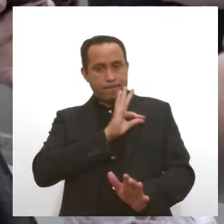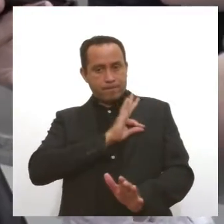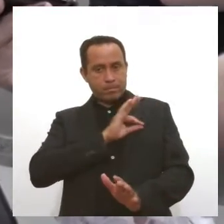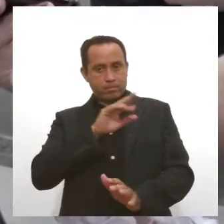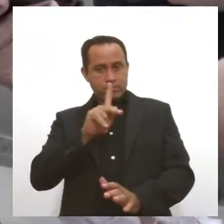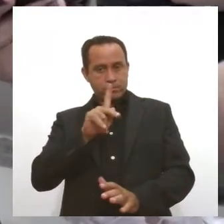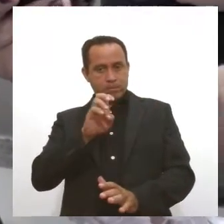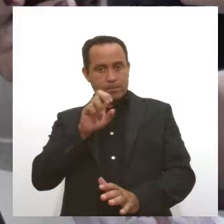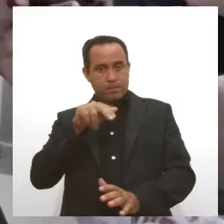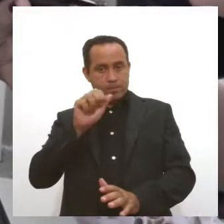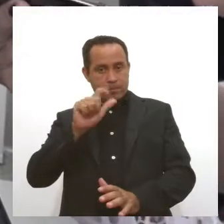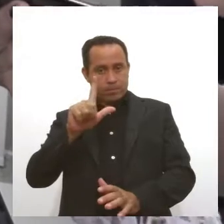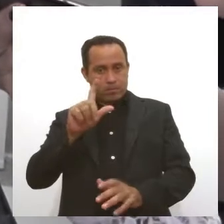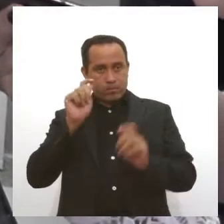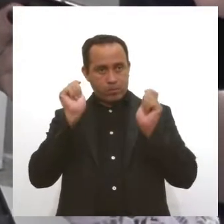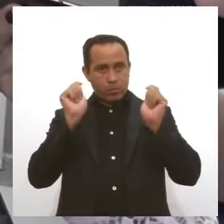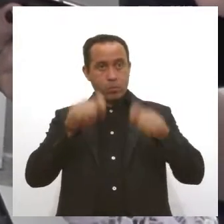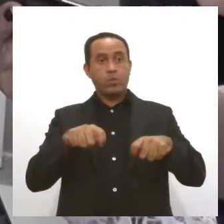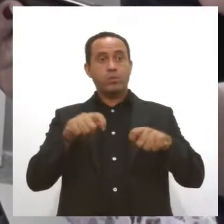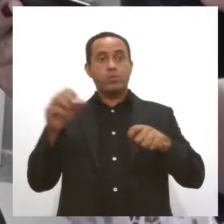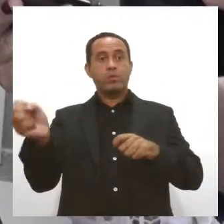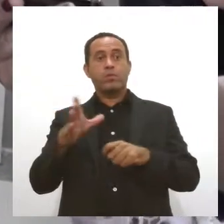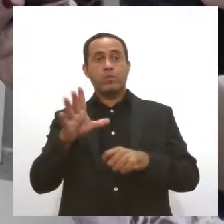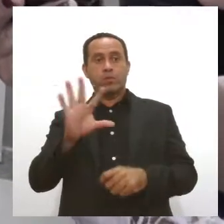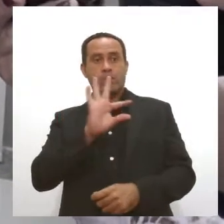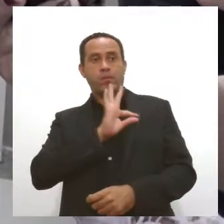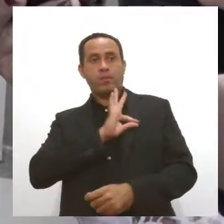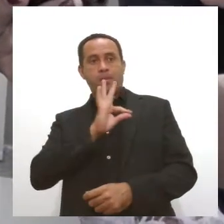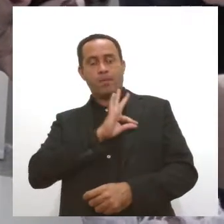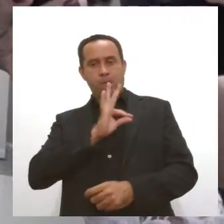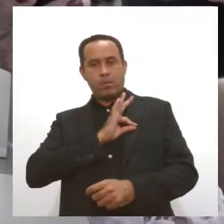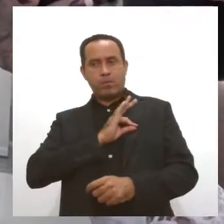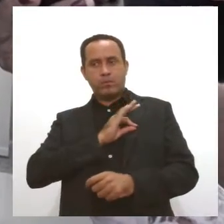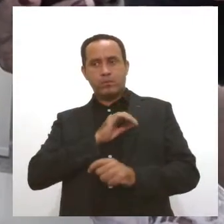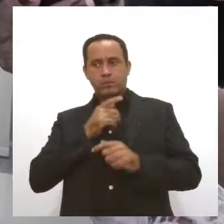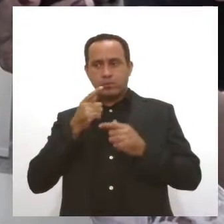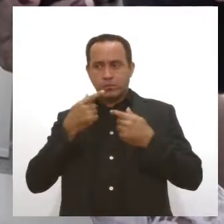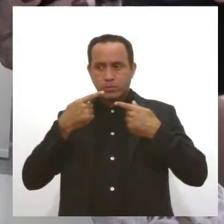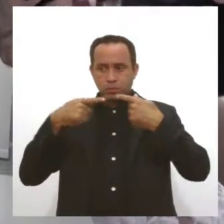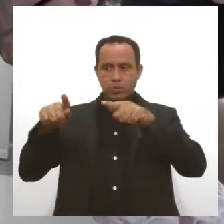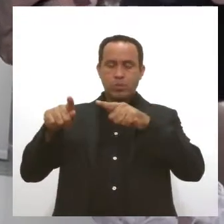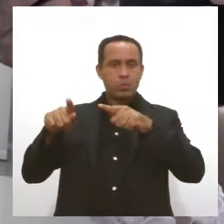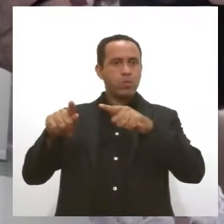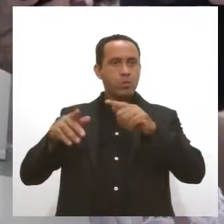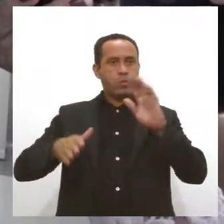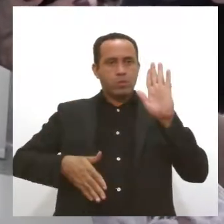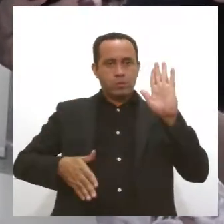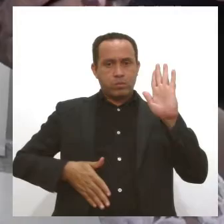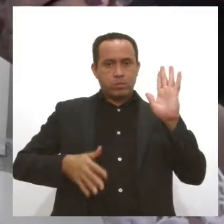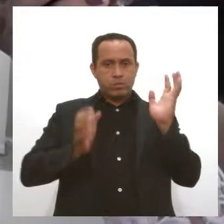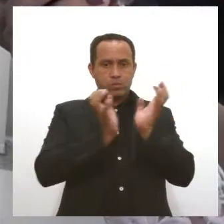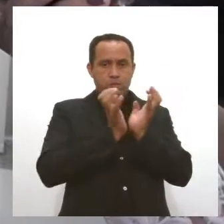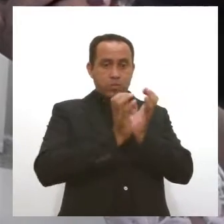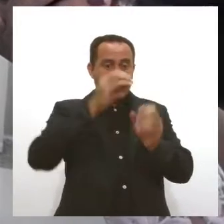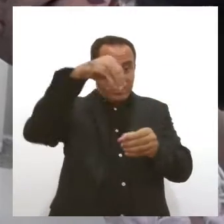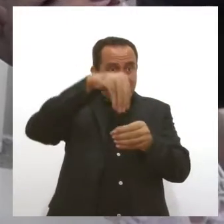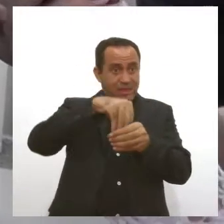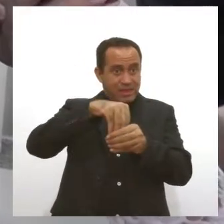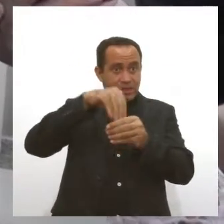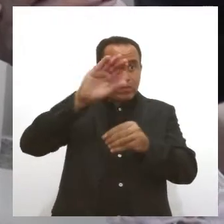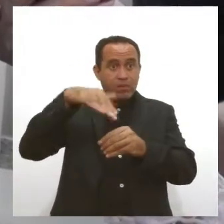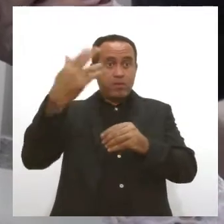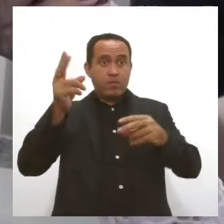ter mais um poder de polícia, de combater as facções criminosas que atuam dentro dos presídios e fora. Vai dar mais uma